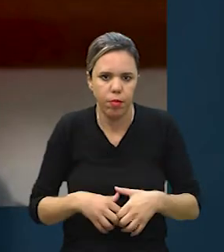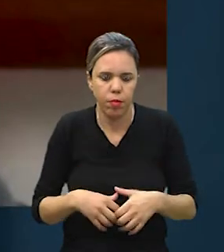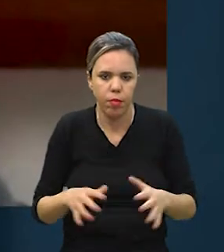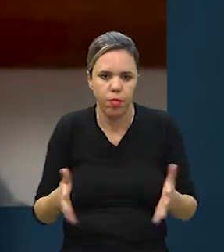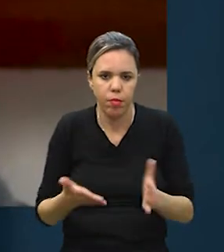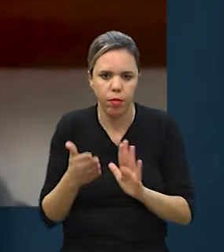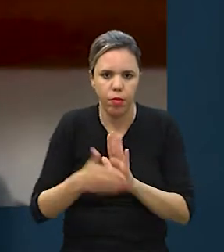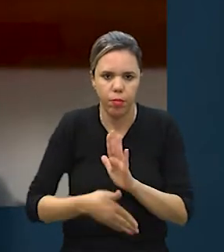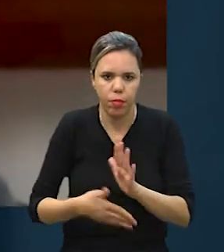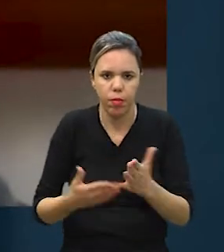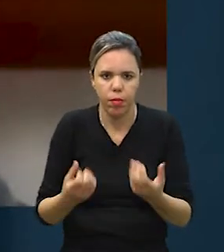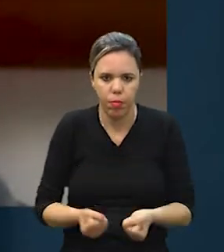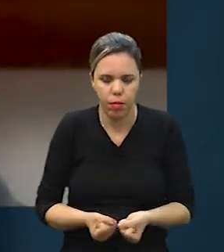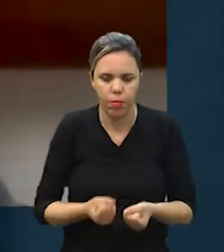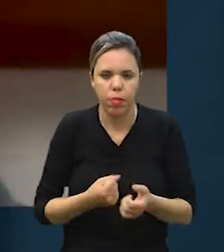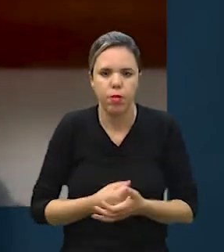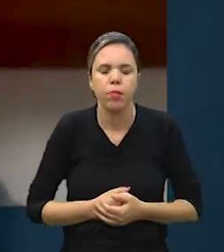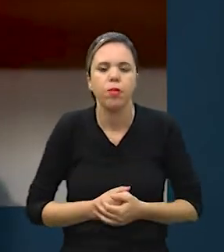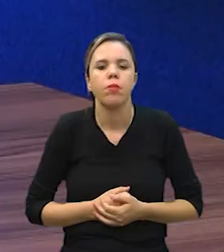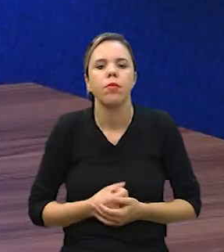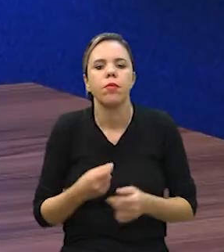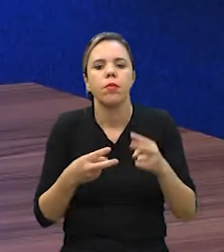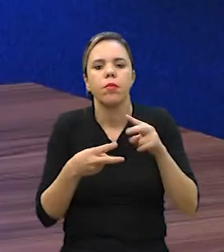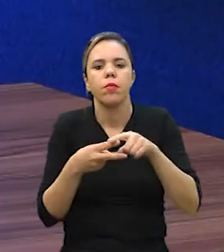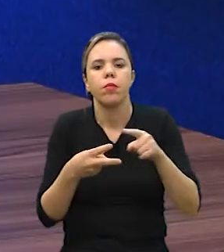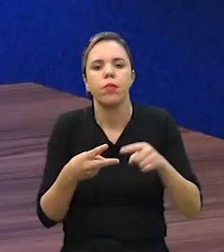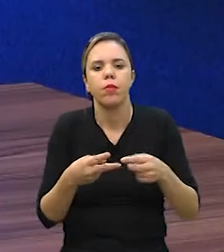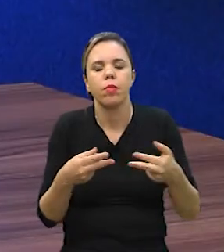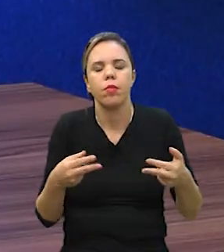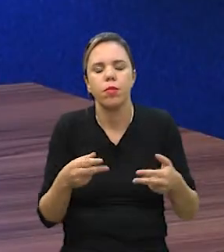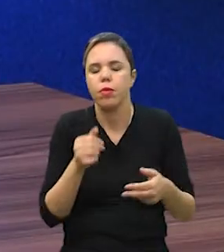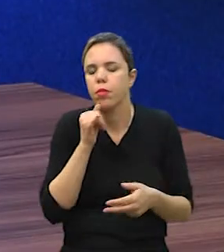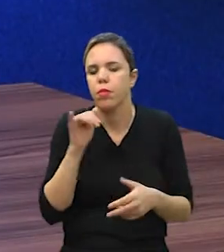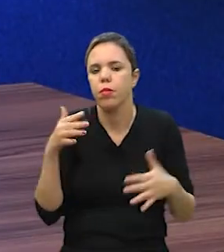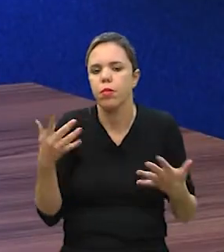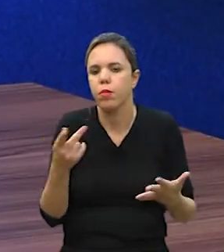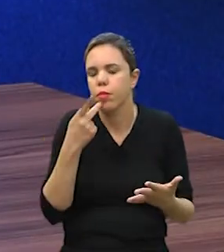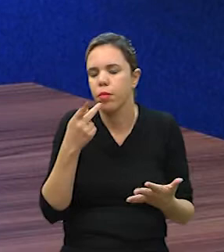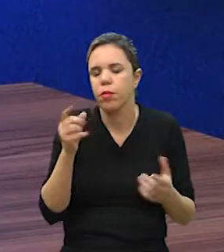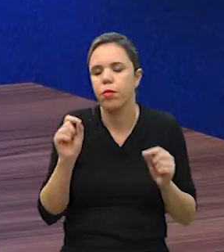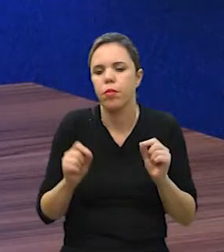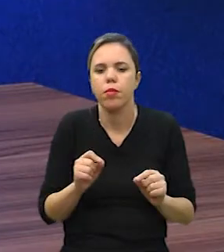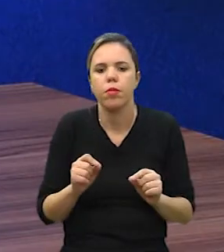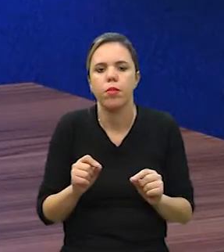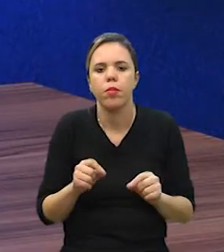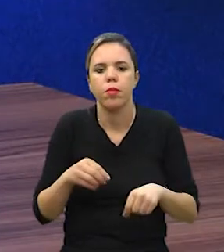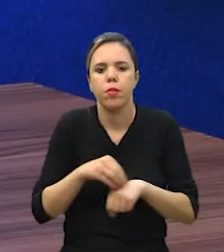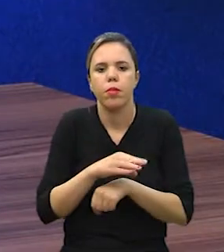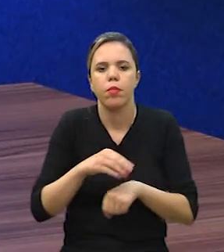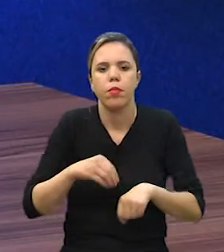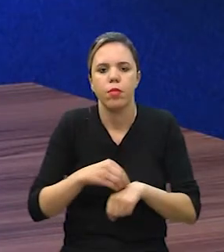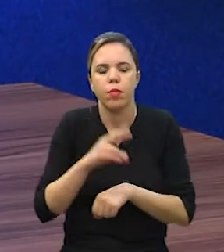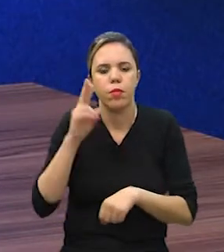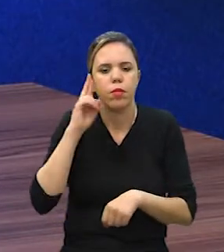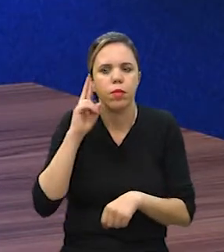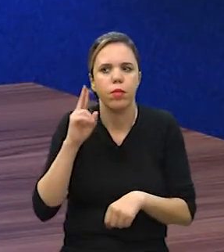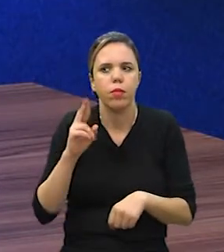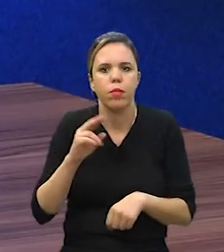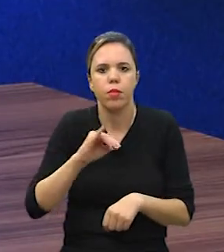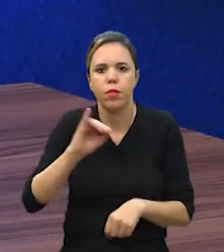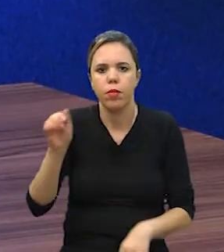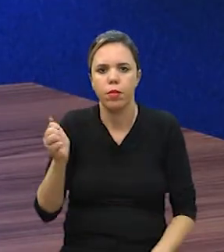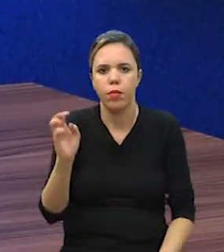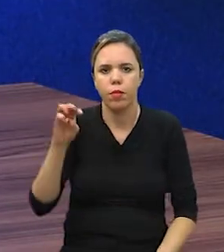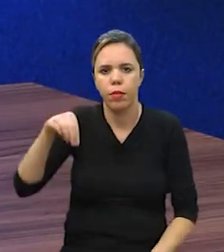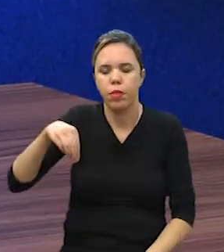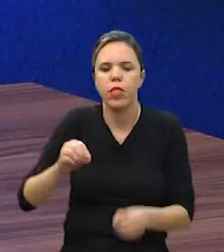provou agora a ser bastante acertada. Duas coisas, Hugo. Quando a gente fala em trazer o chefe